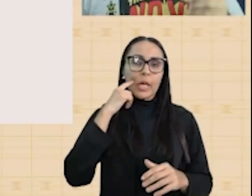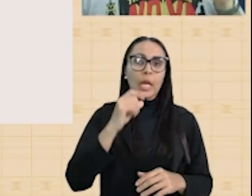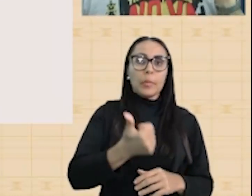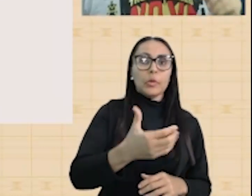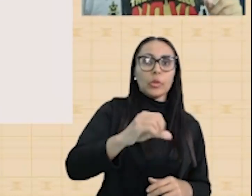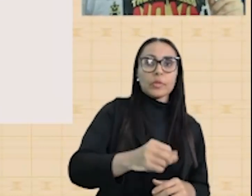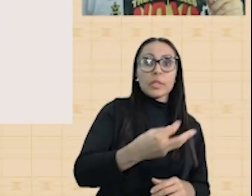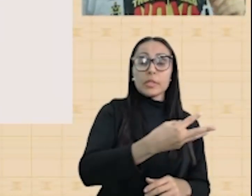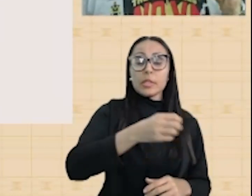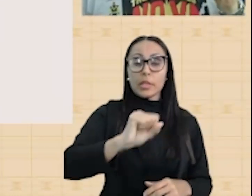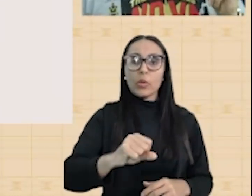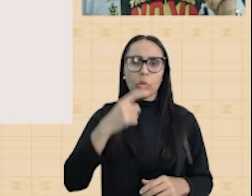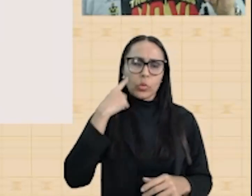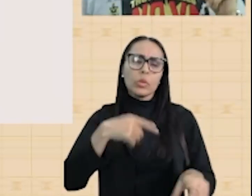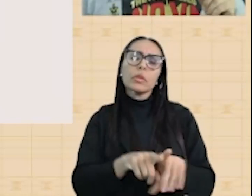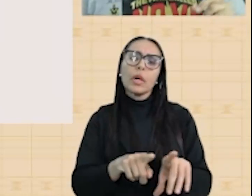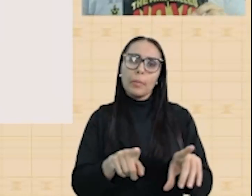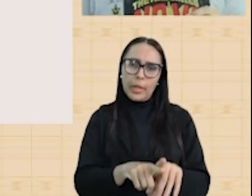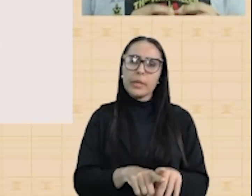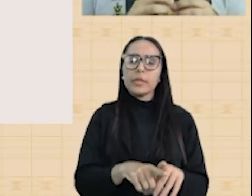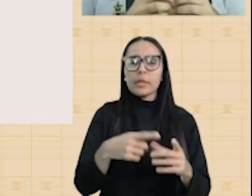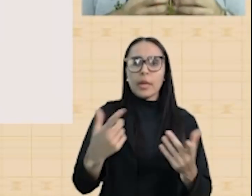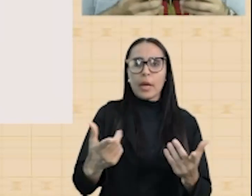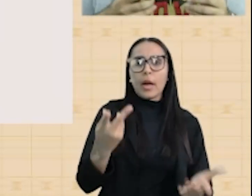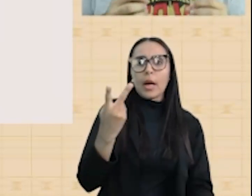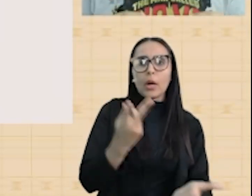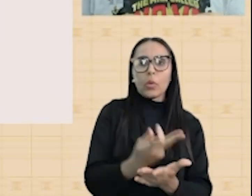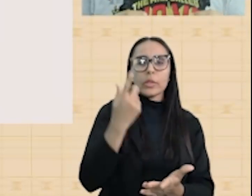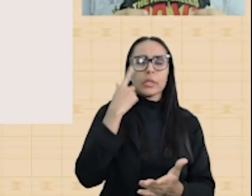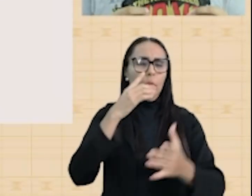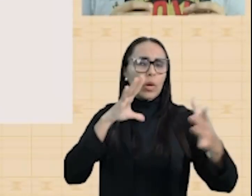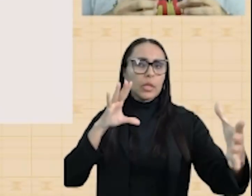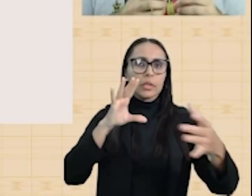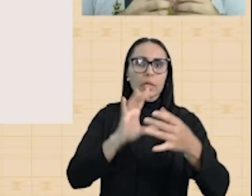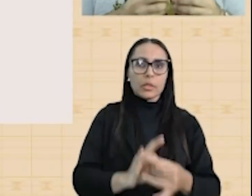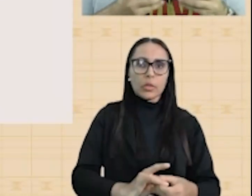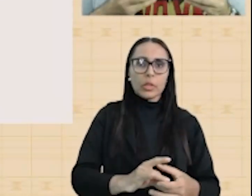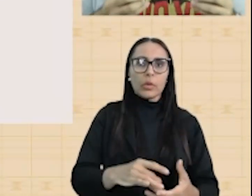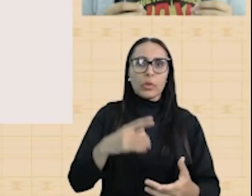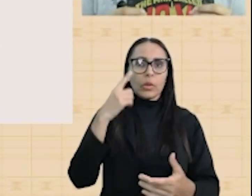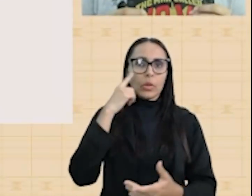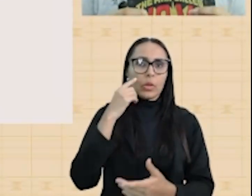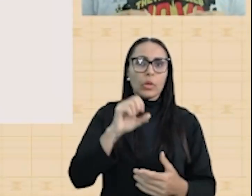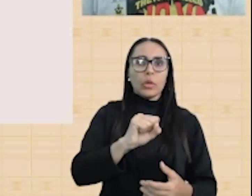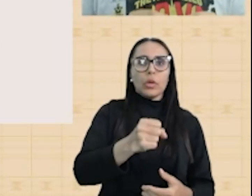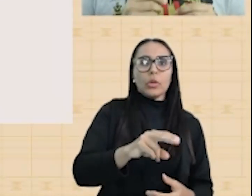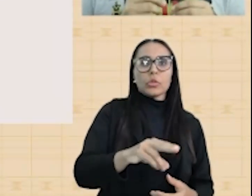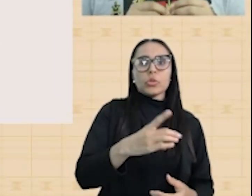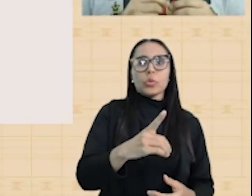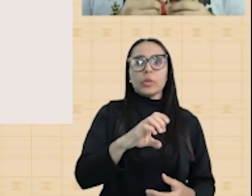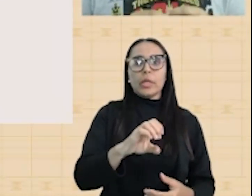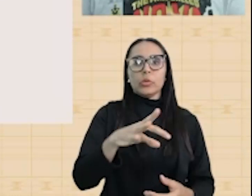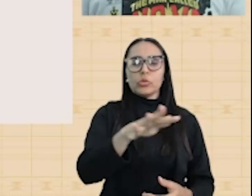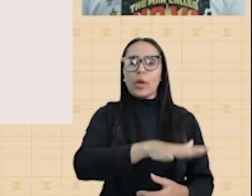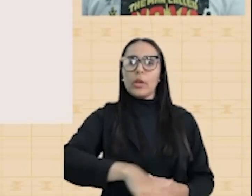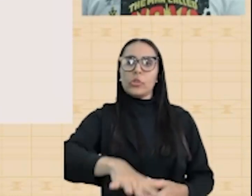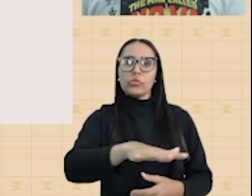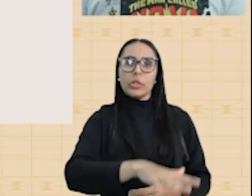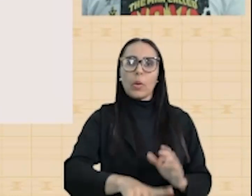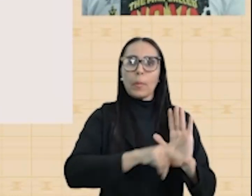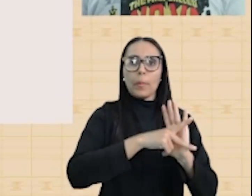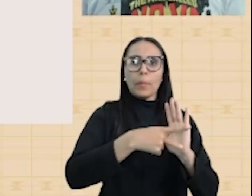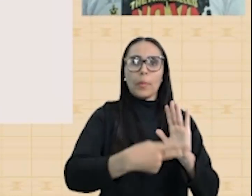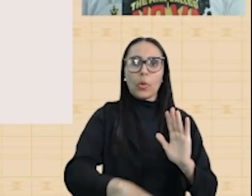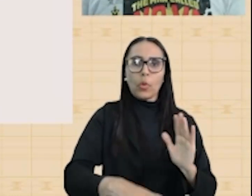1938, também houve a anexação dos Sudetos, região pertencente à